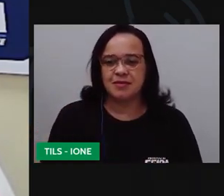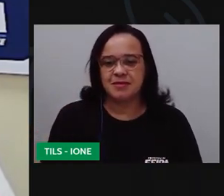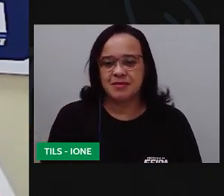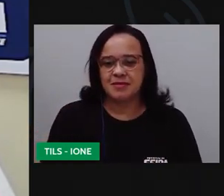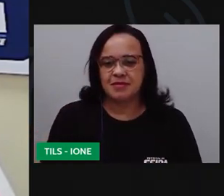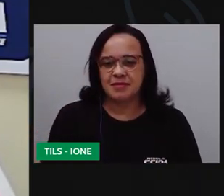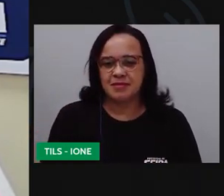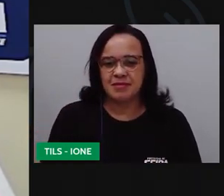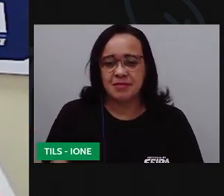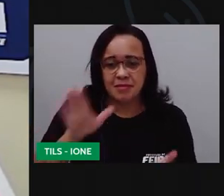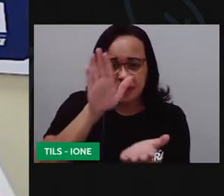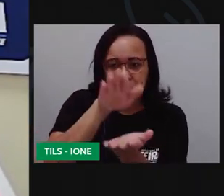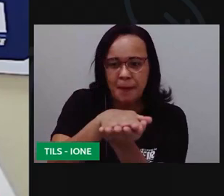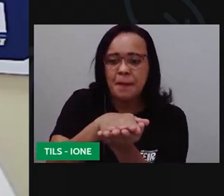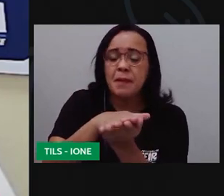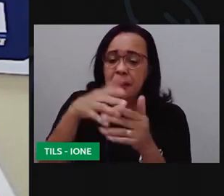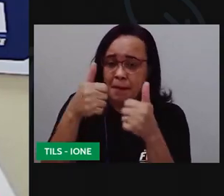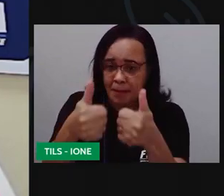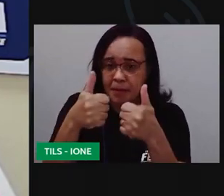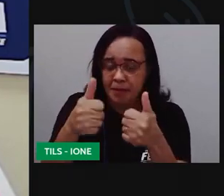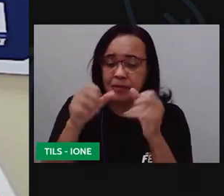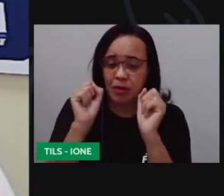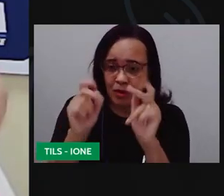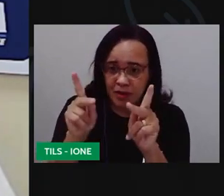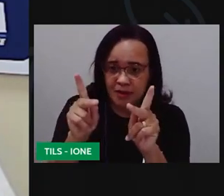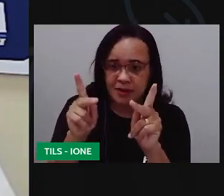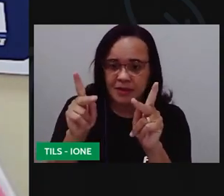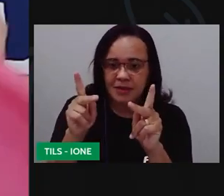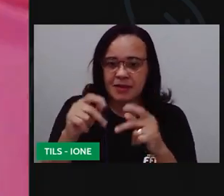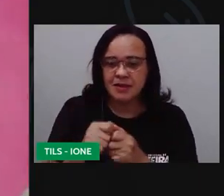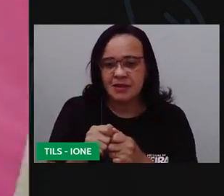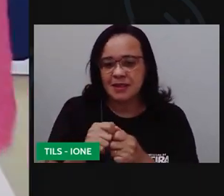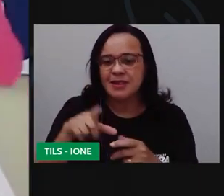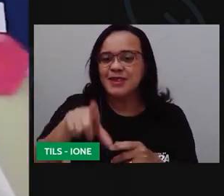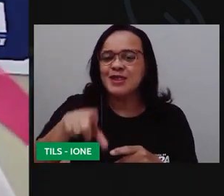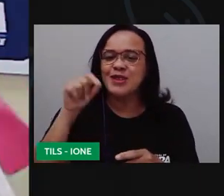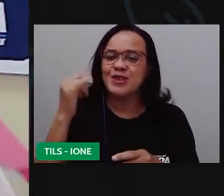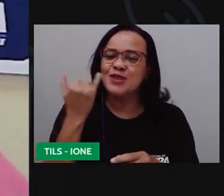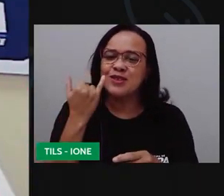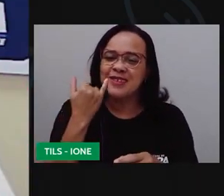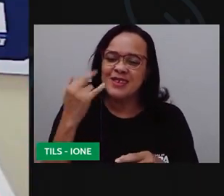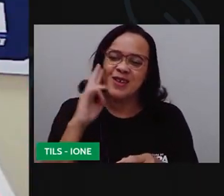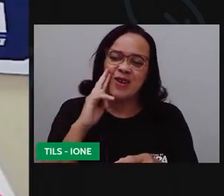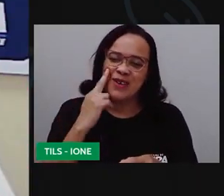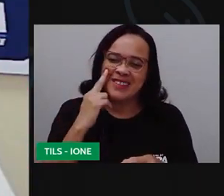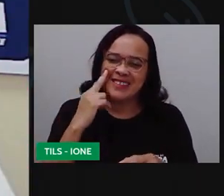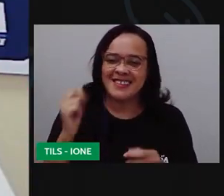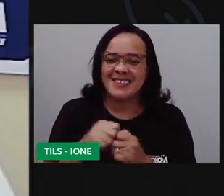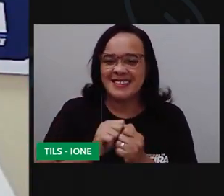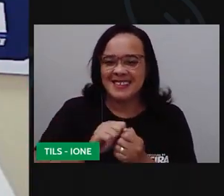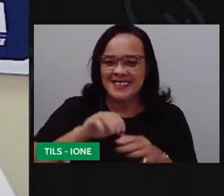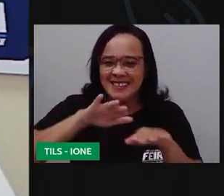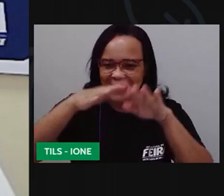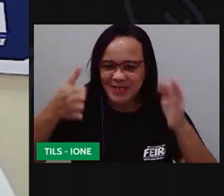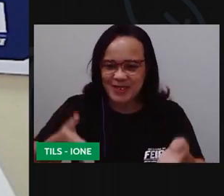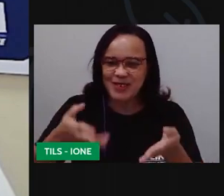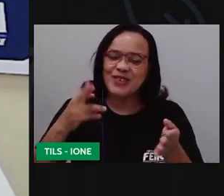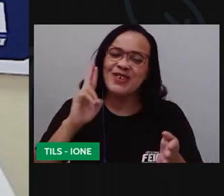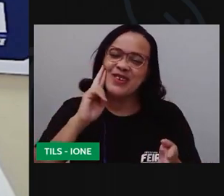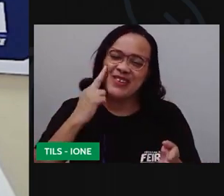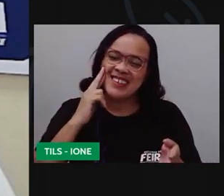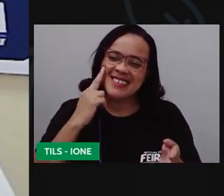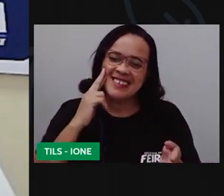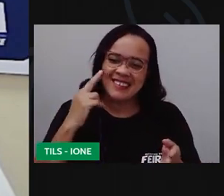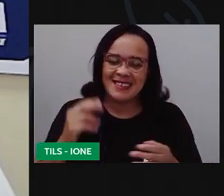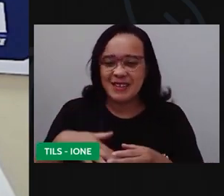ó pronto fechei a minha caixa certo? e onde escolheu rosa vamos forrar nossa caixinha aqui com rosa o que é muito